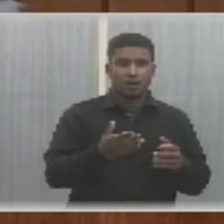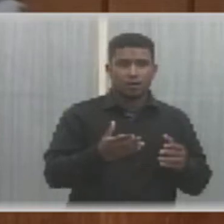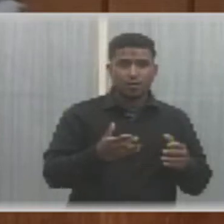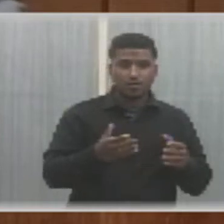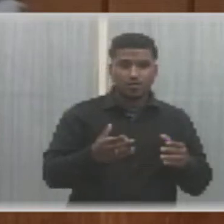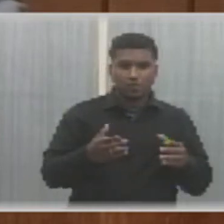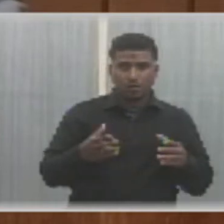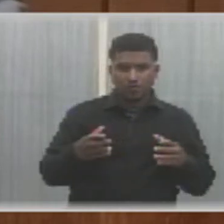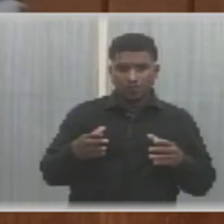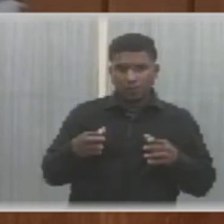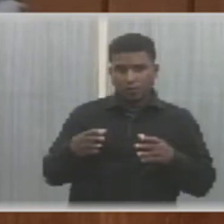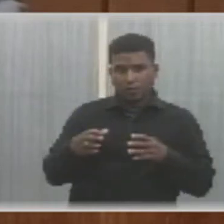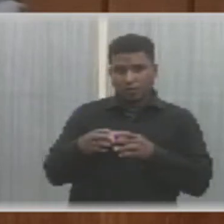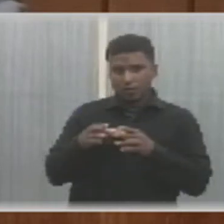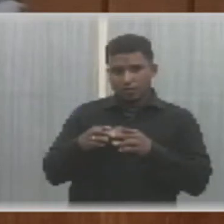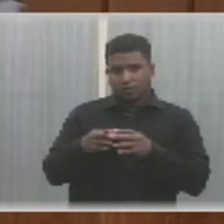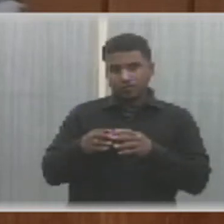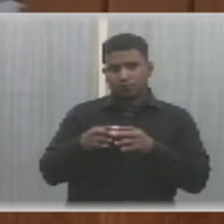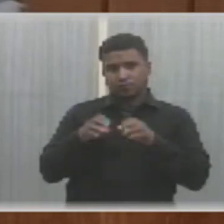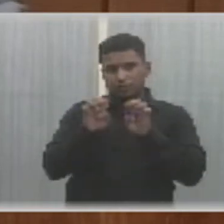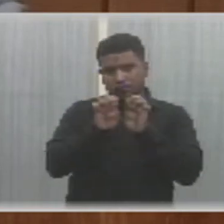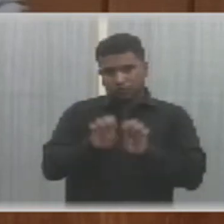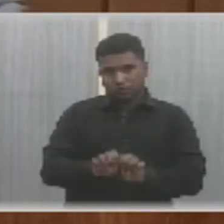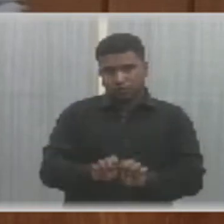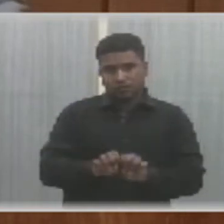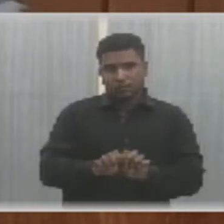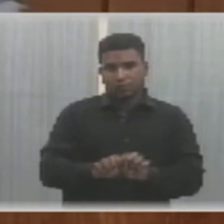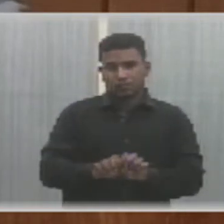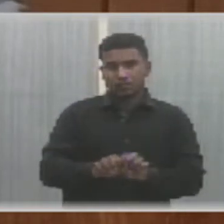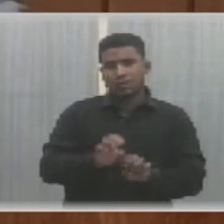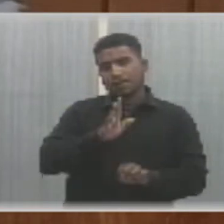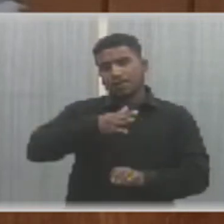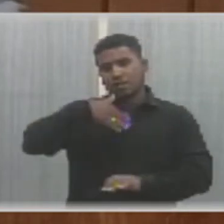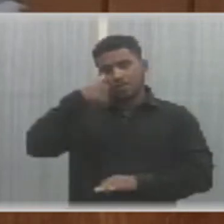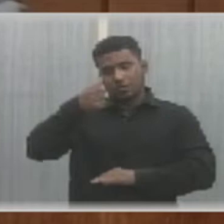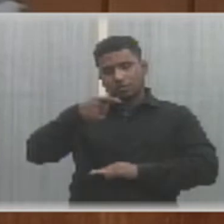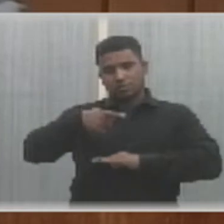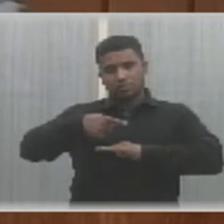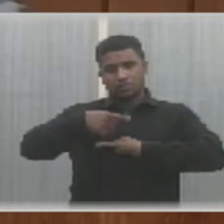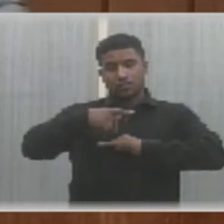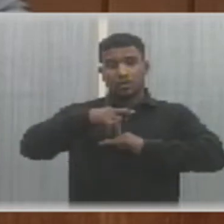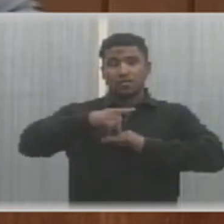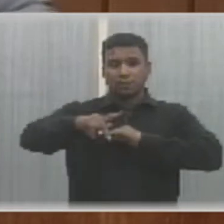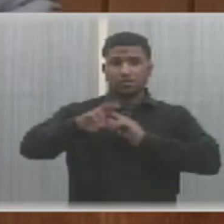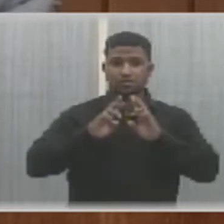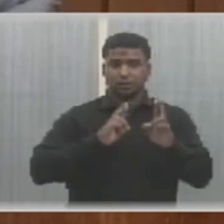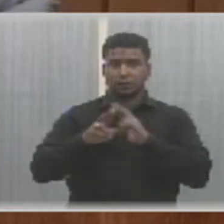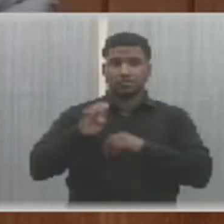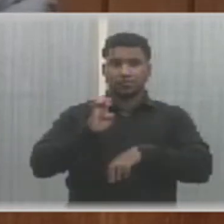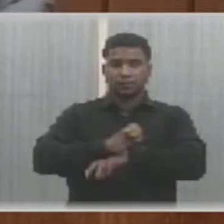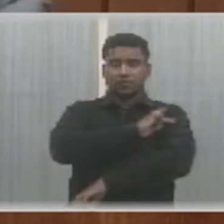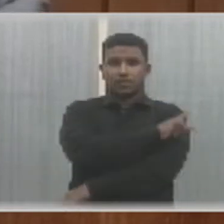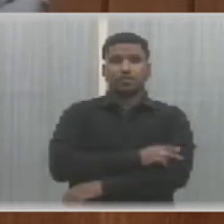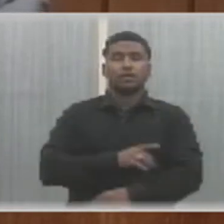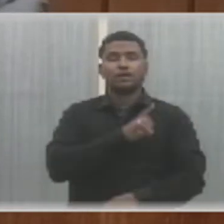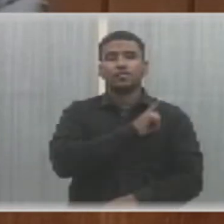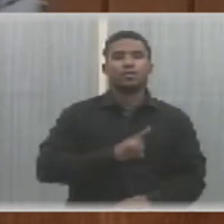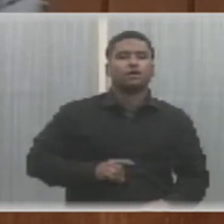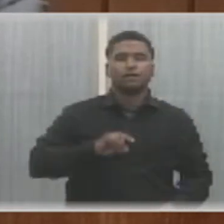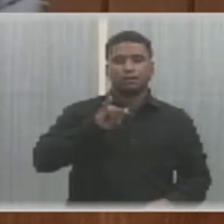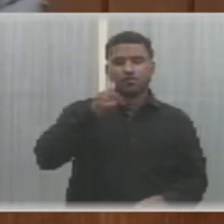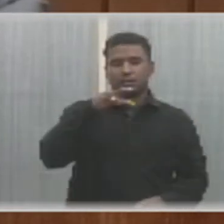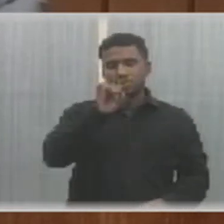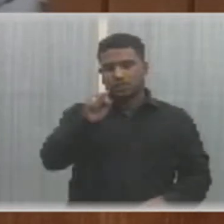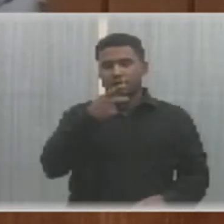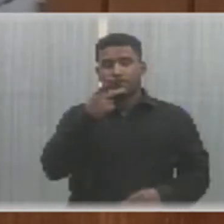do Departamento Nacional de Infraestrutura e Transportes a recuperação das rodovias federais do Piauí. O deputado Gessivaldo Isaías cobrou a